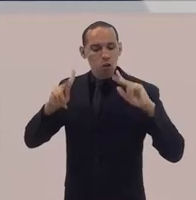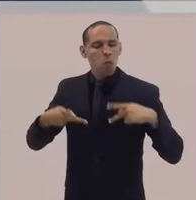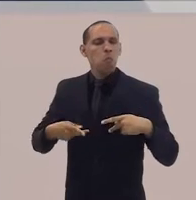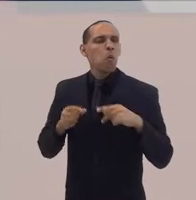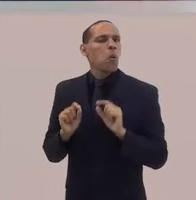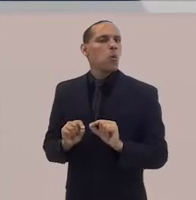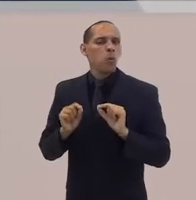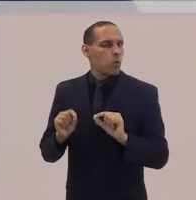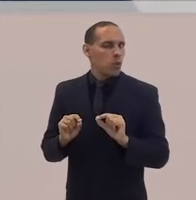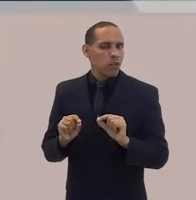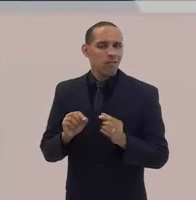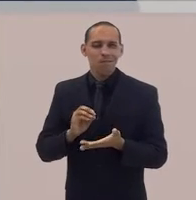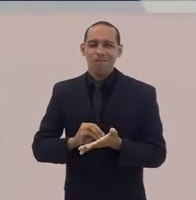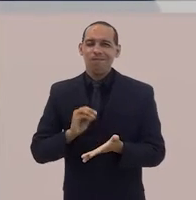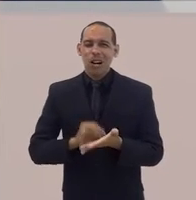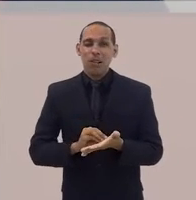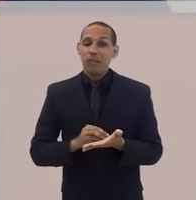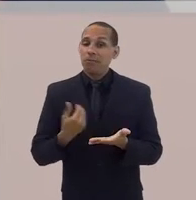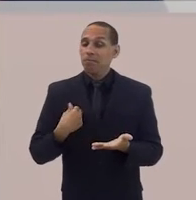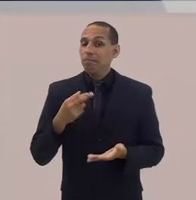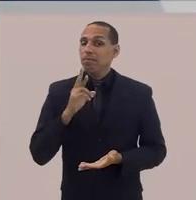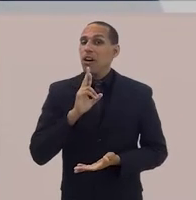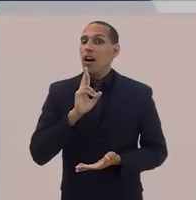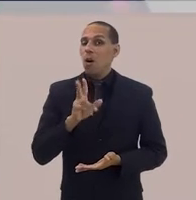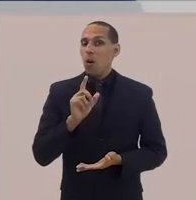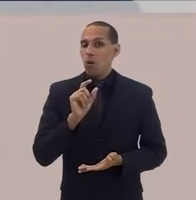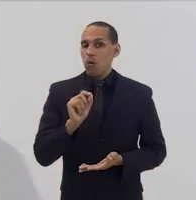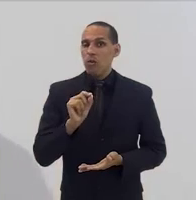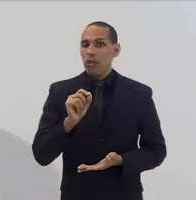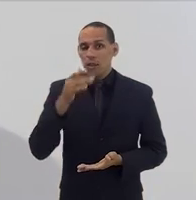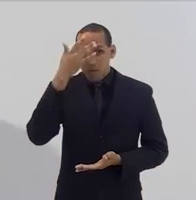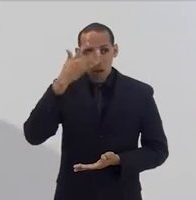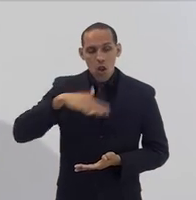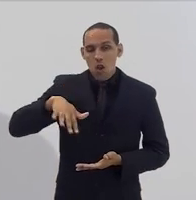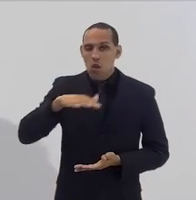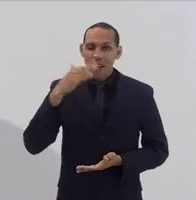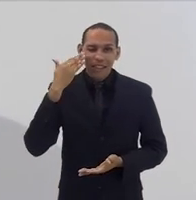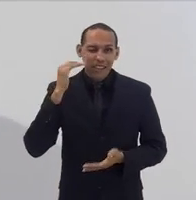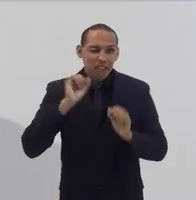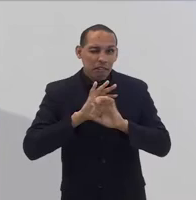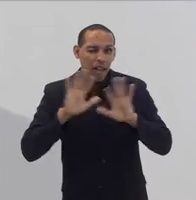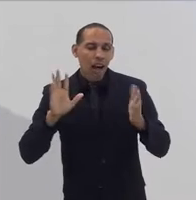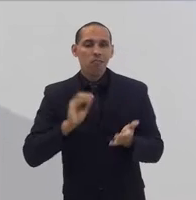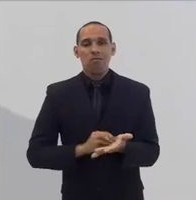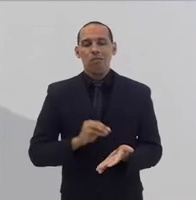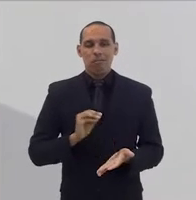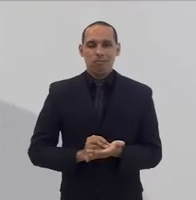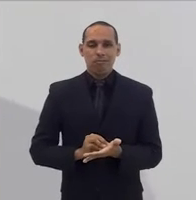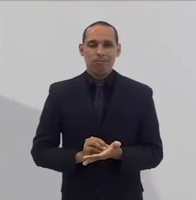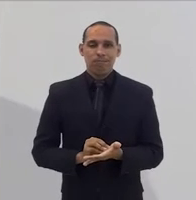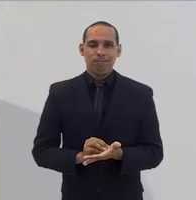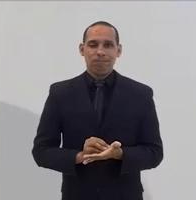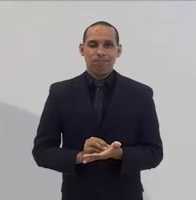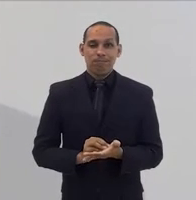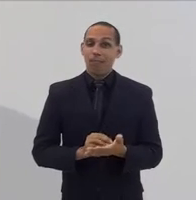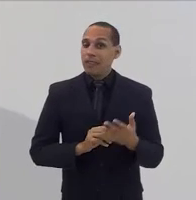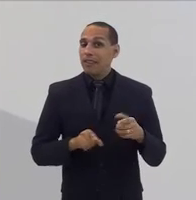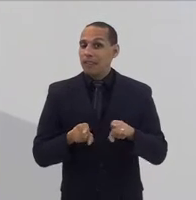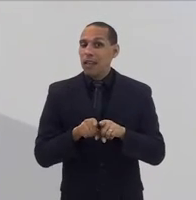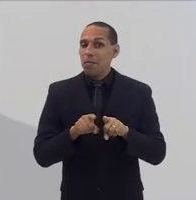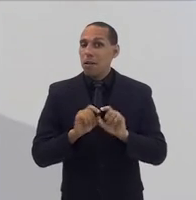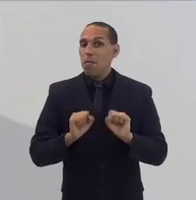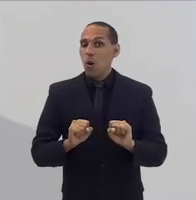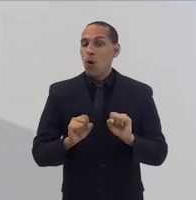Então, uma resposta possível é, não se compreende exatamente o que são direitos humanos. E outra